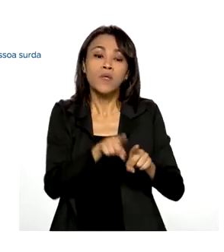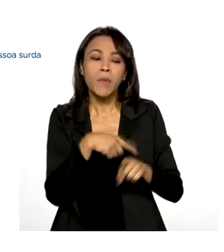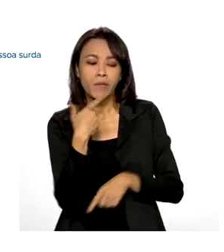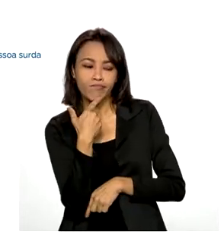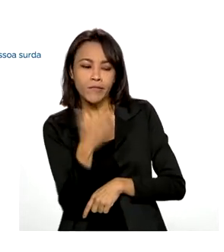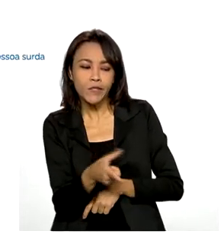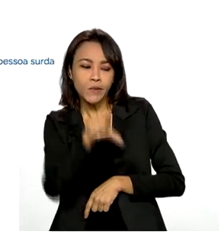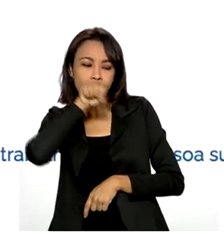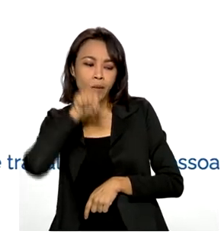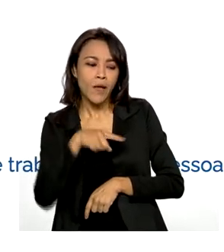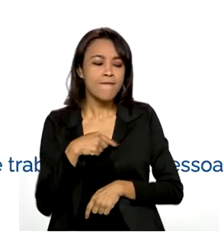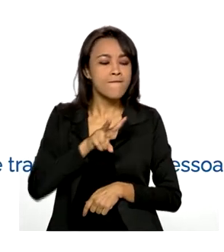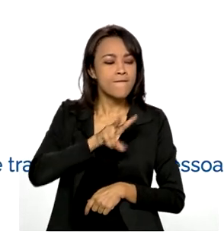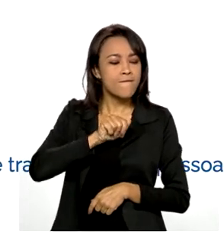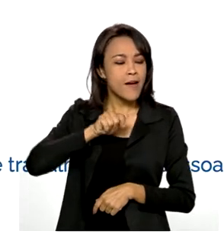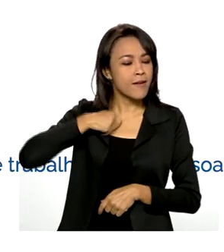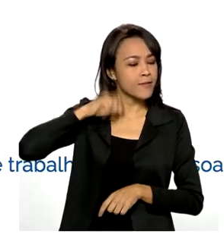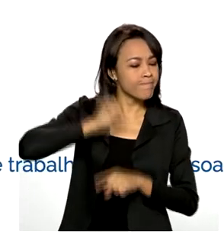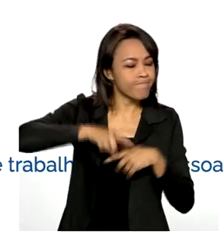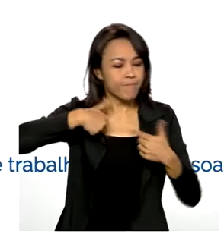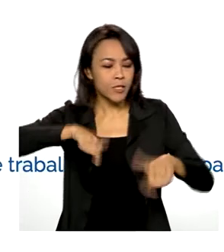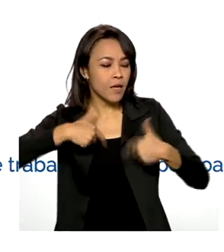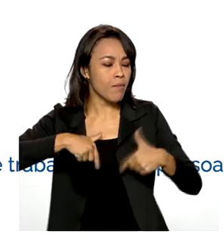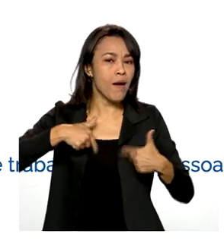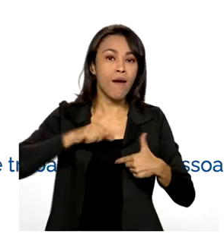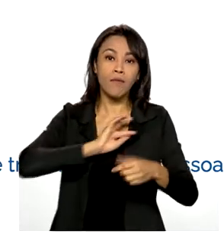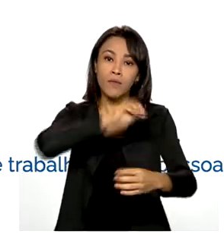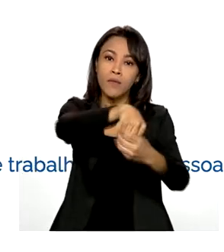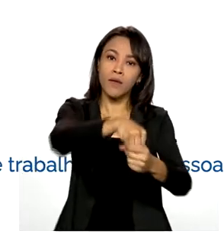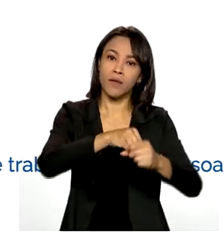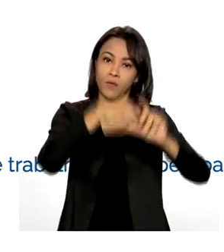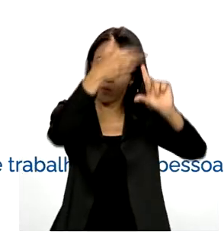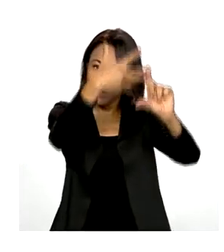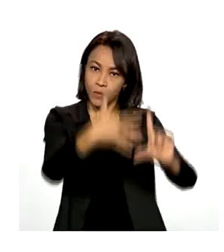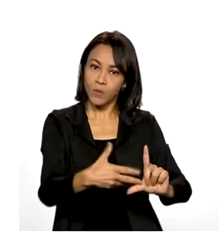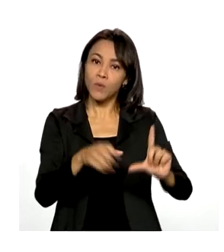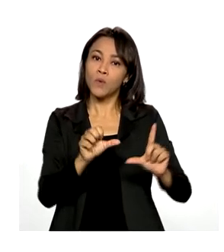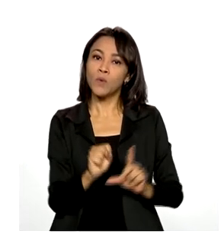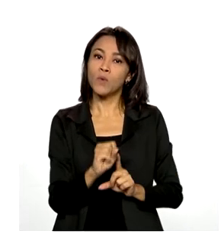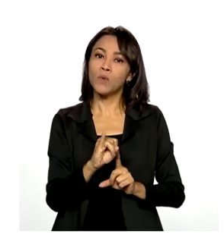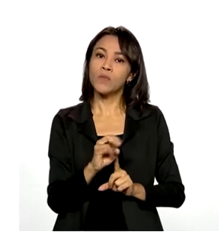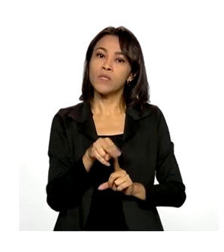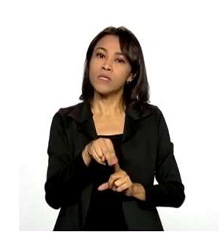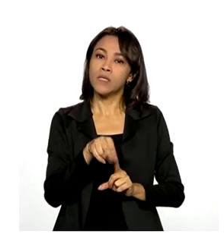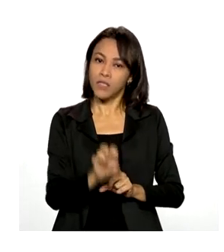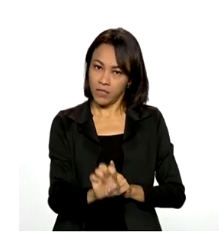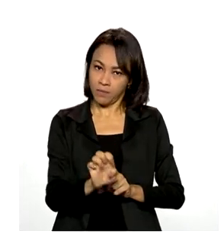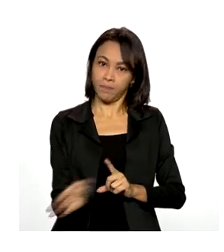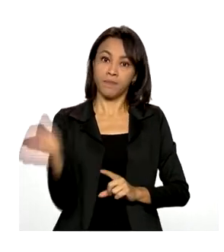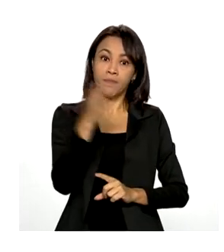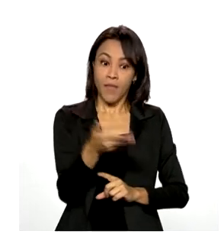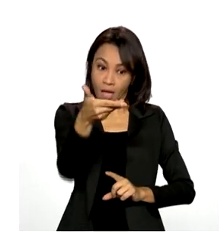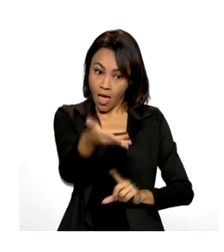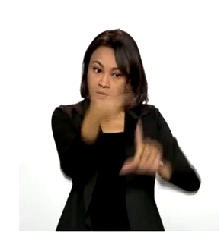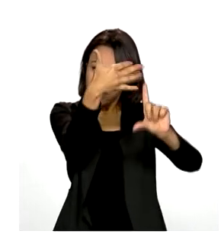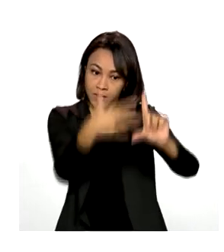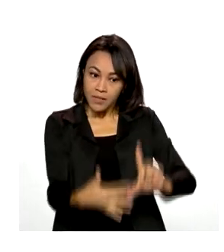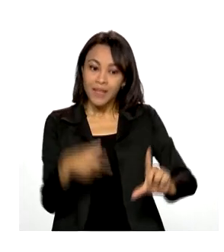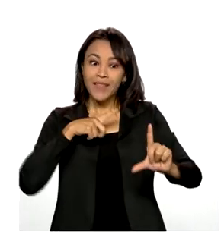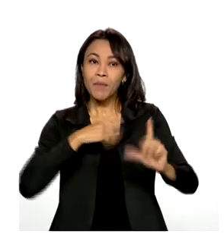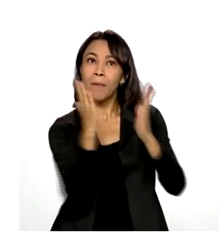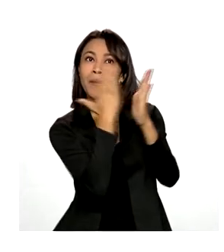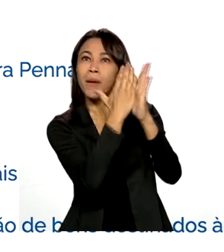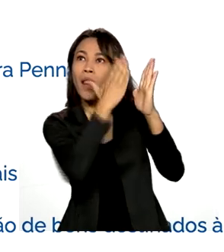serviço de busca de vagas de emprego no Sistema Nacional de Emprego, o CINE. A plataforma traz ainda a biblioteca